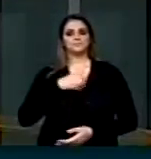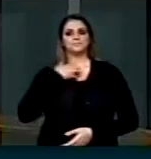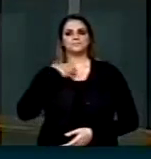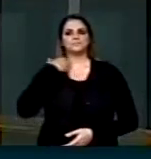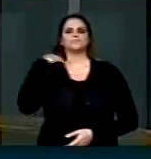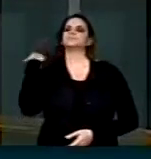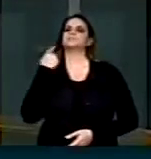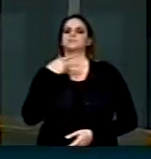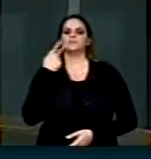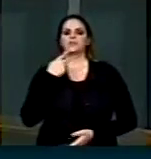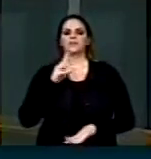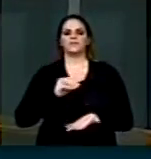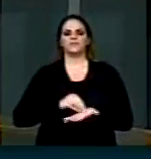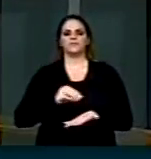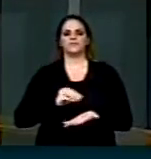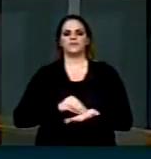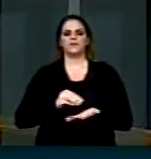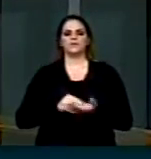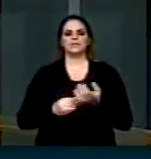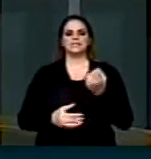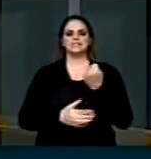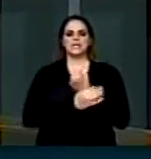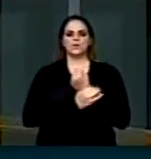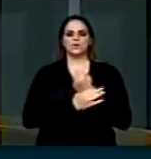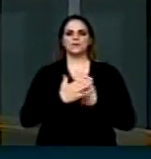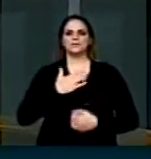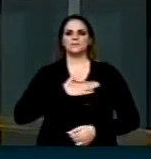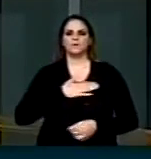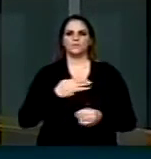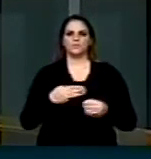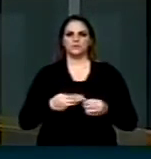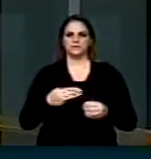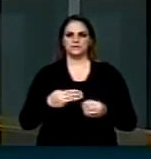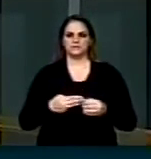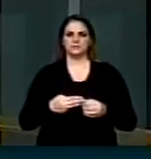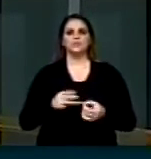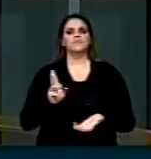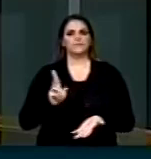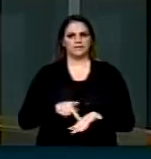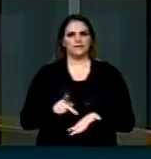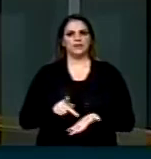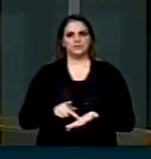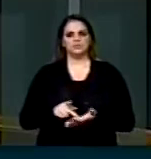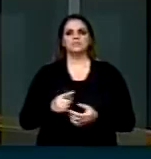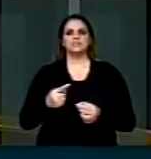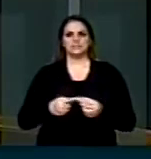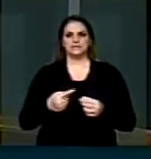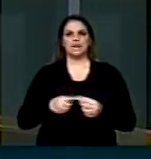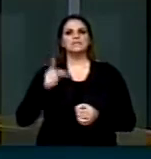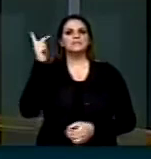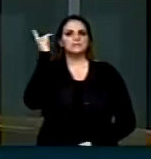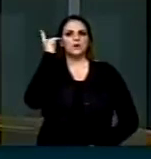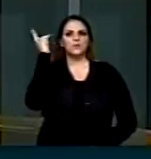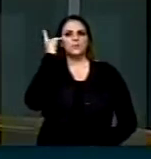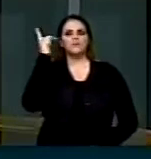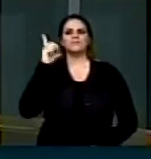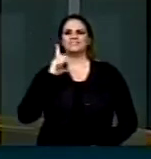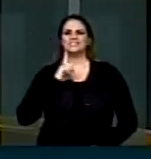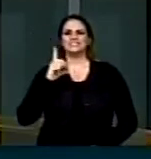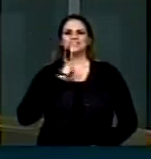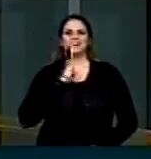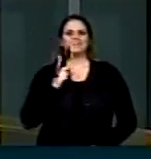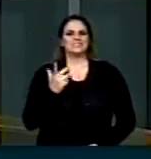que falta segurança no meu município. É fato, a cidade de São Paulo vive um clima de